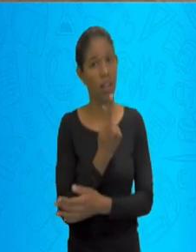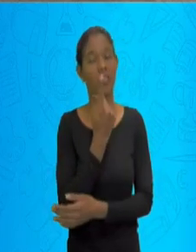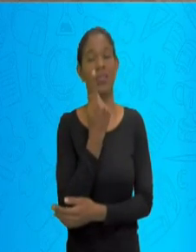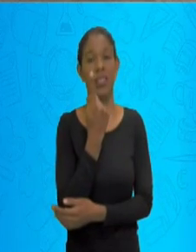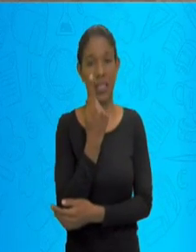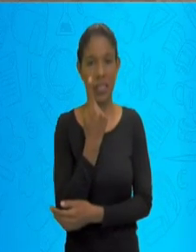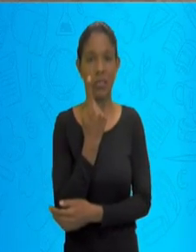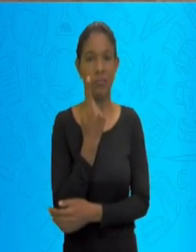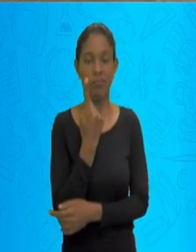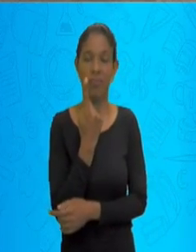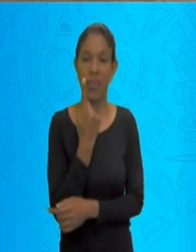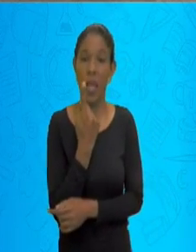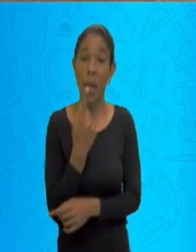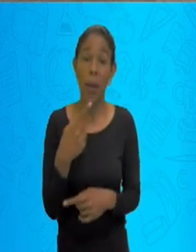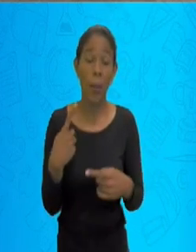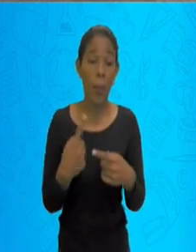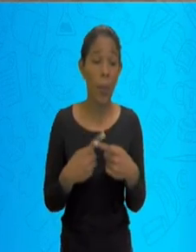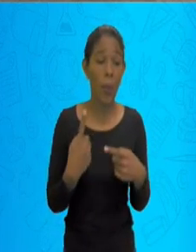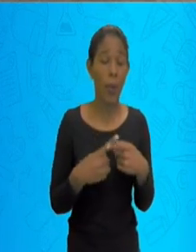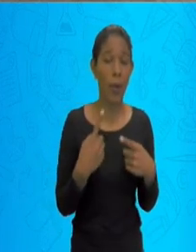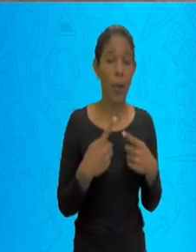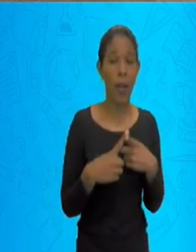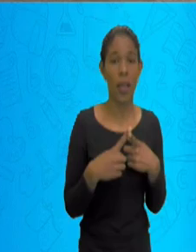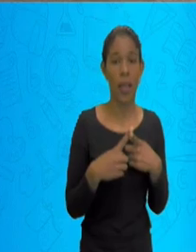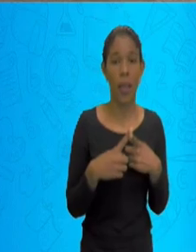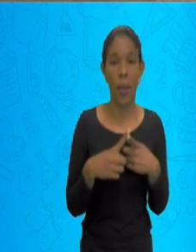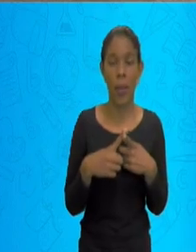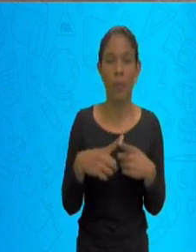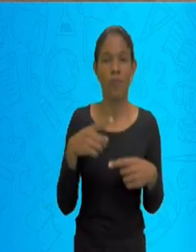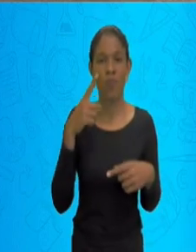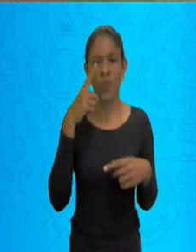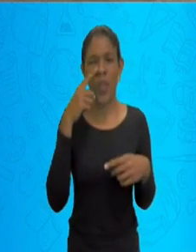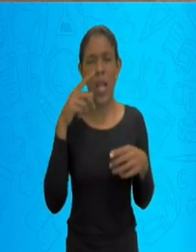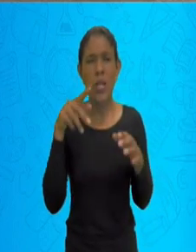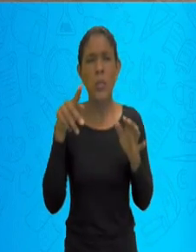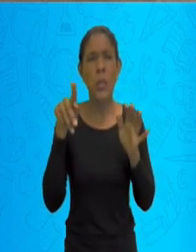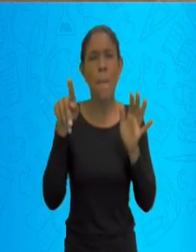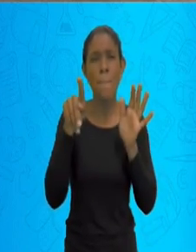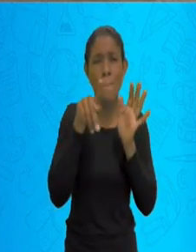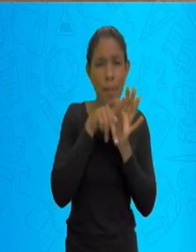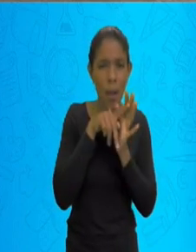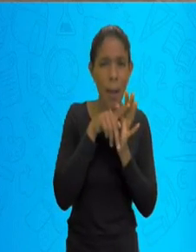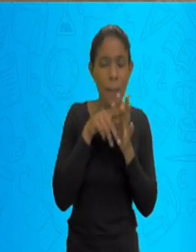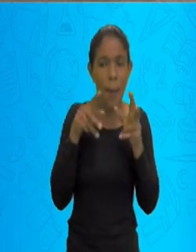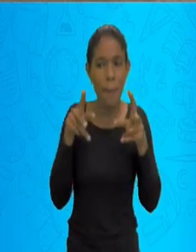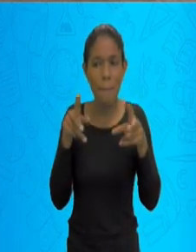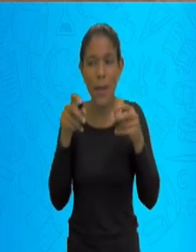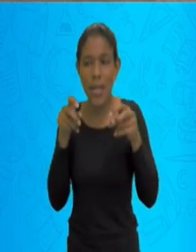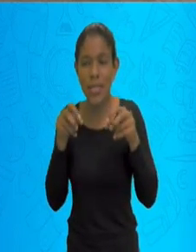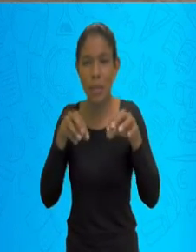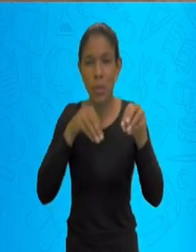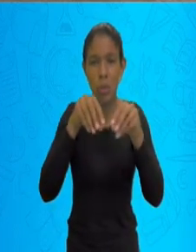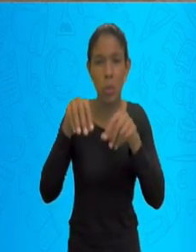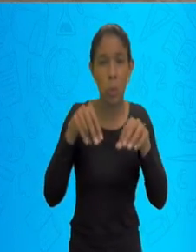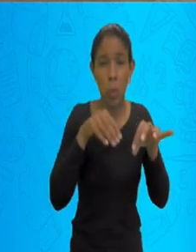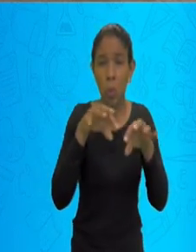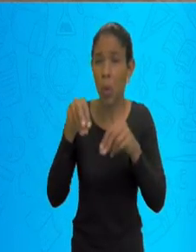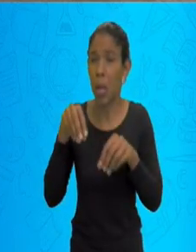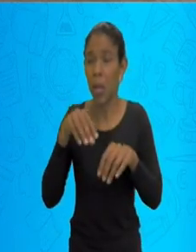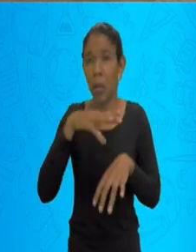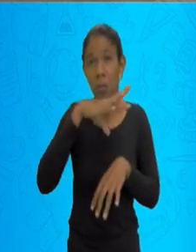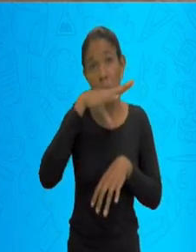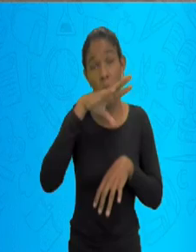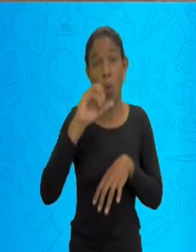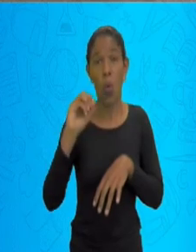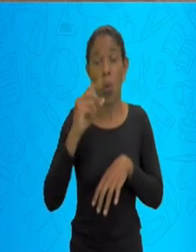presença da poeira, o pólen de uma flor, o cheiro do perfume de alguém que irritou essa mucosa nasal. Então, tudo